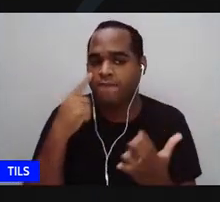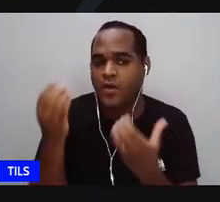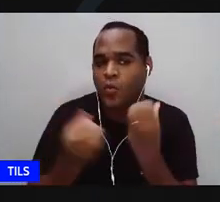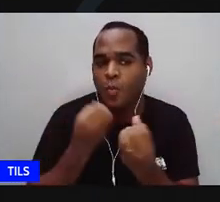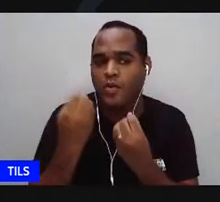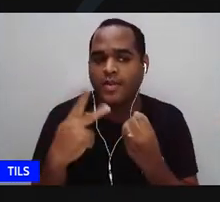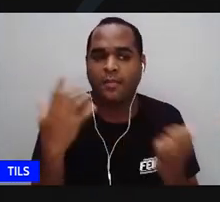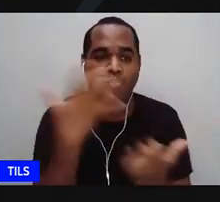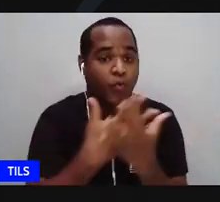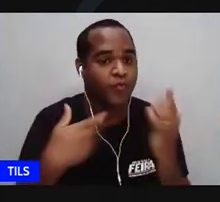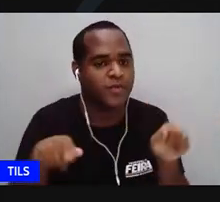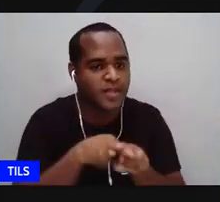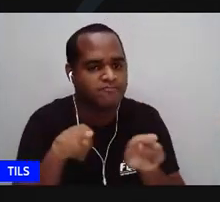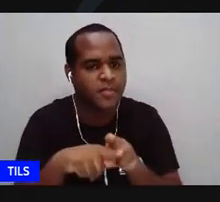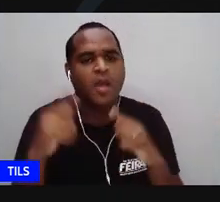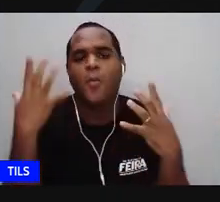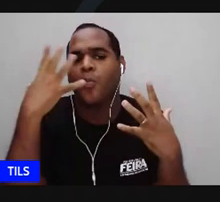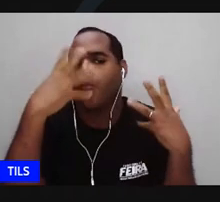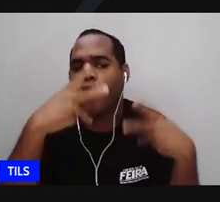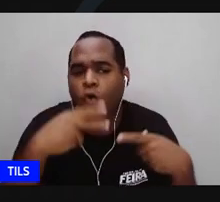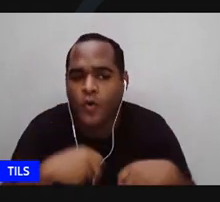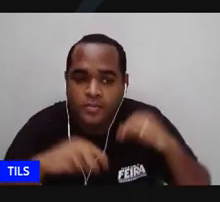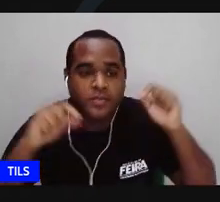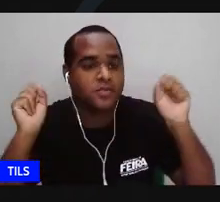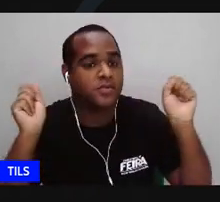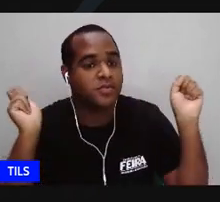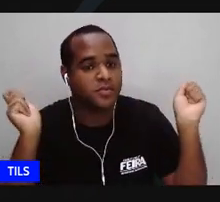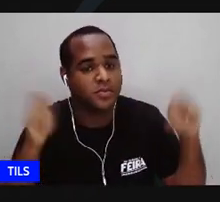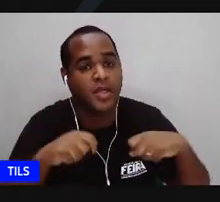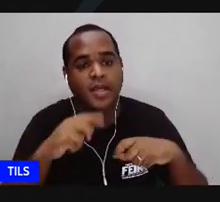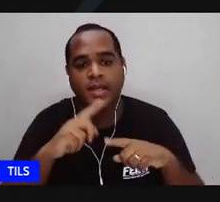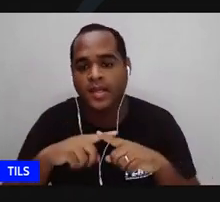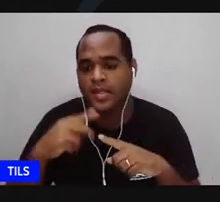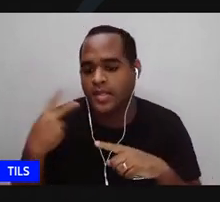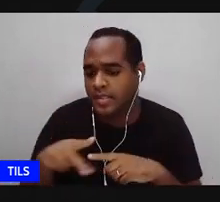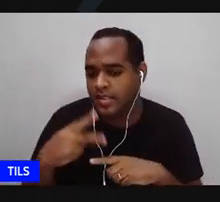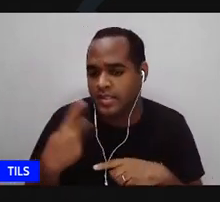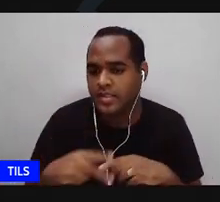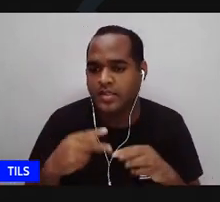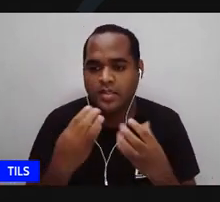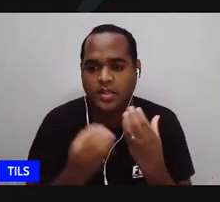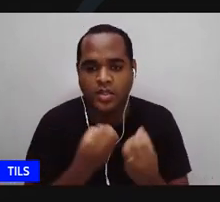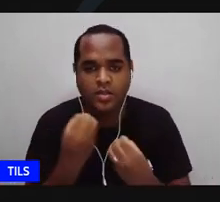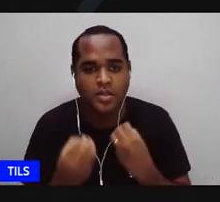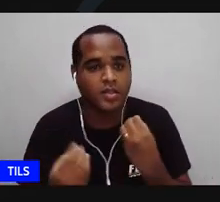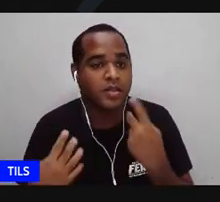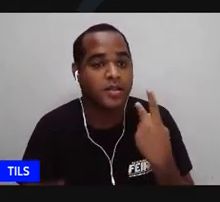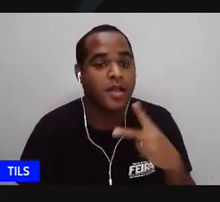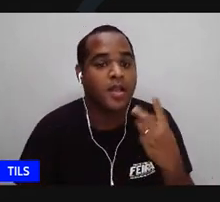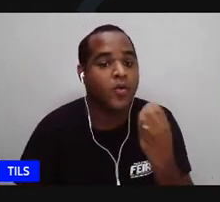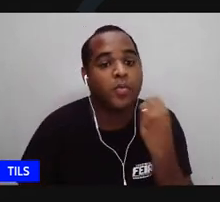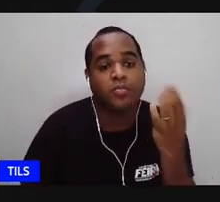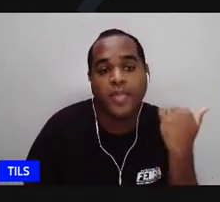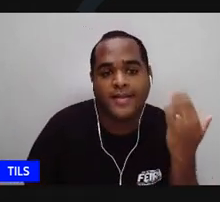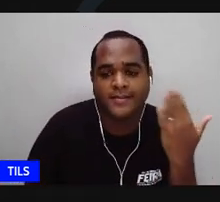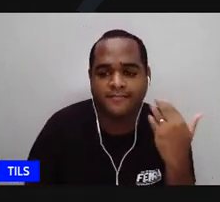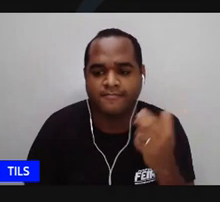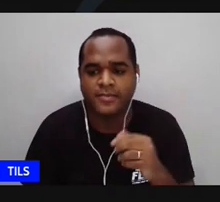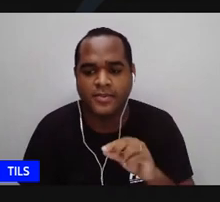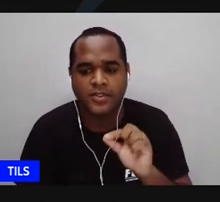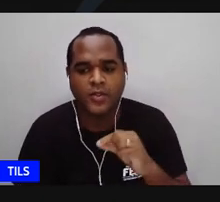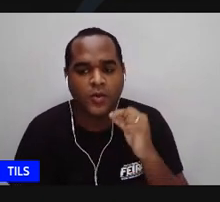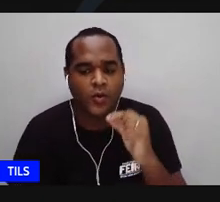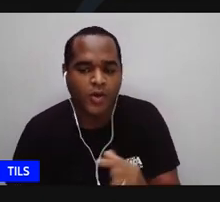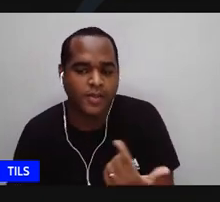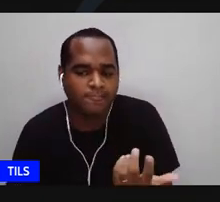compositora e cantou uma voz belíssima essa a capa do que se chamava de LP naquela época em